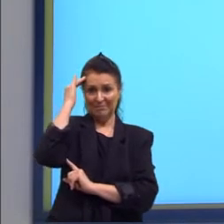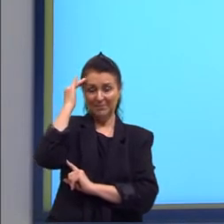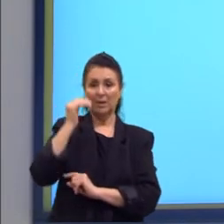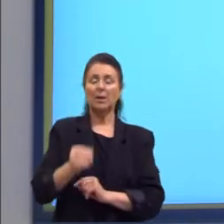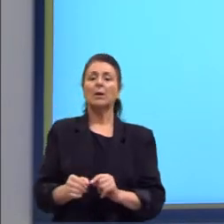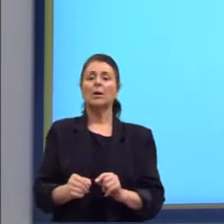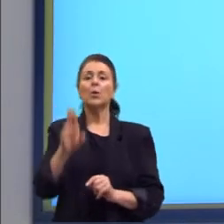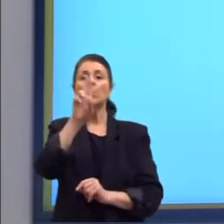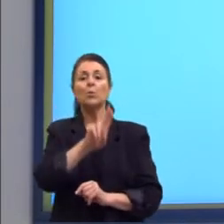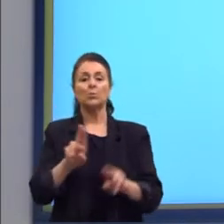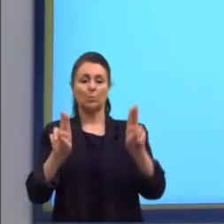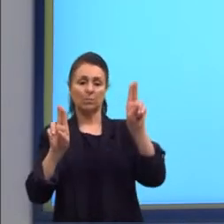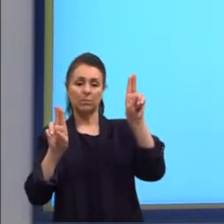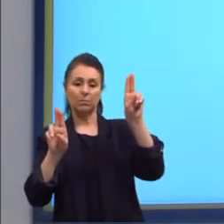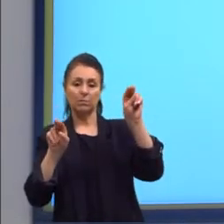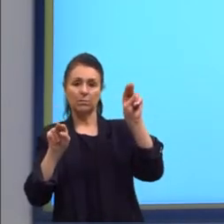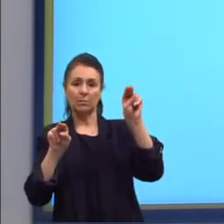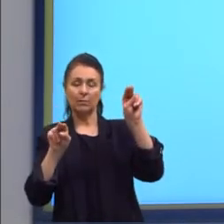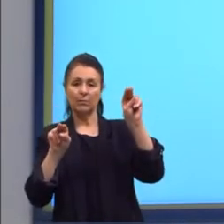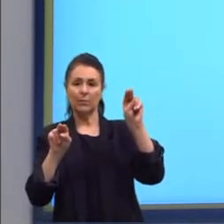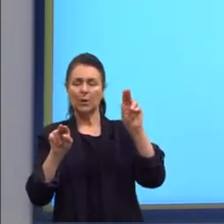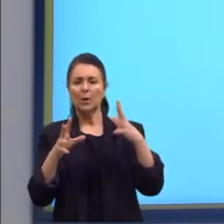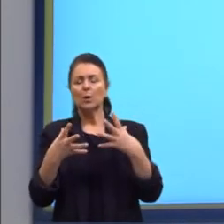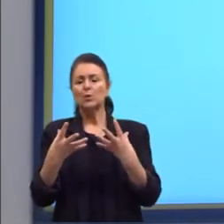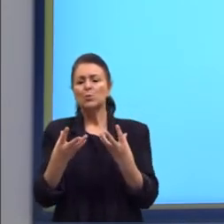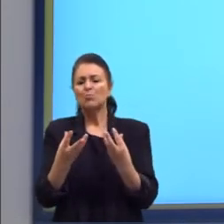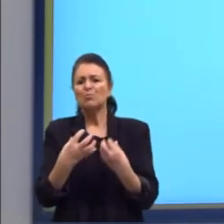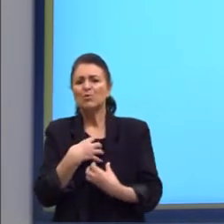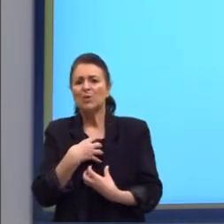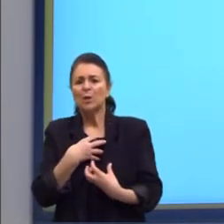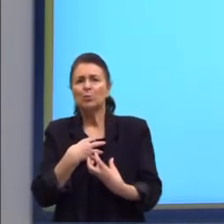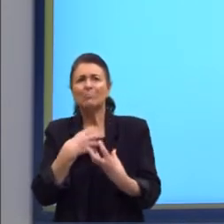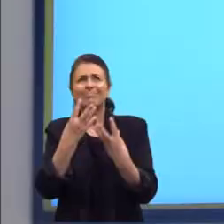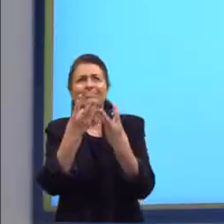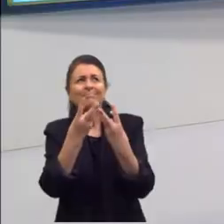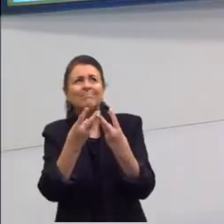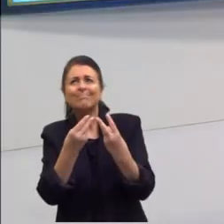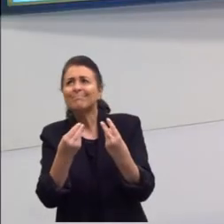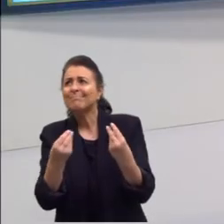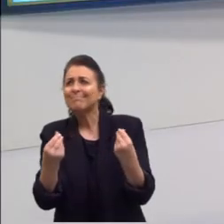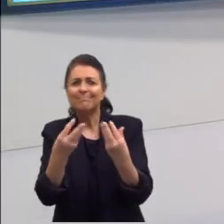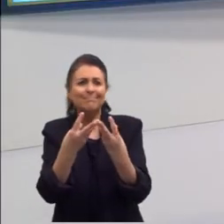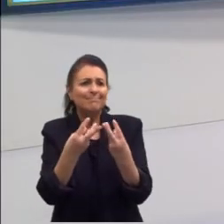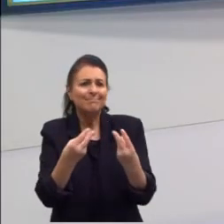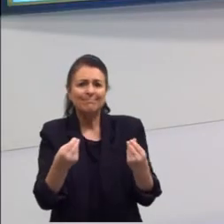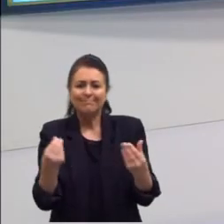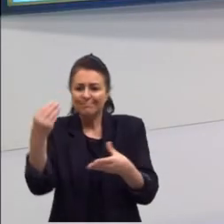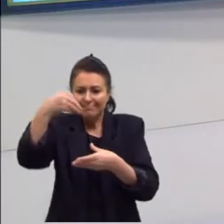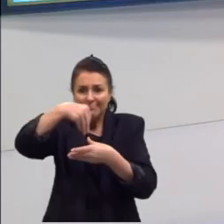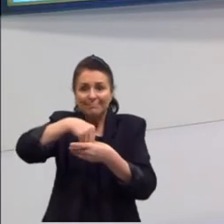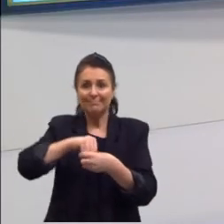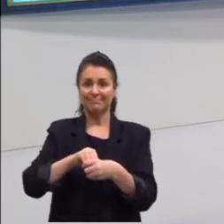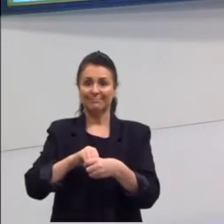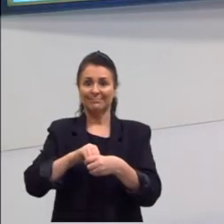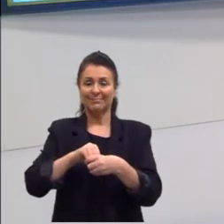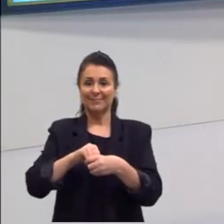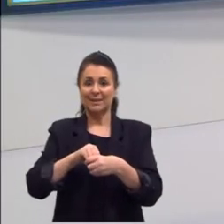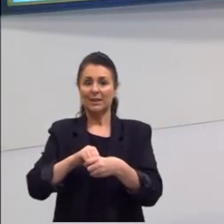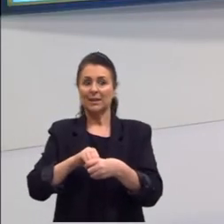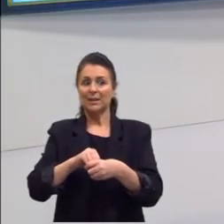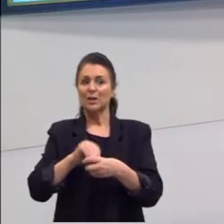cito alguma coisa de uma maneira muito sutil, muito suave. E só vai